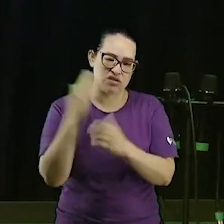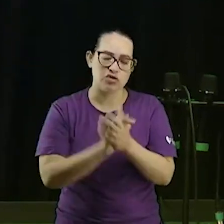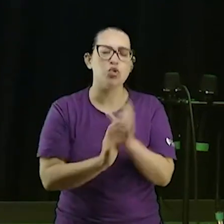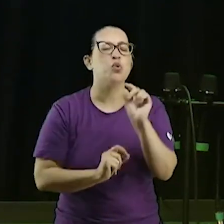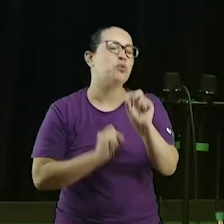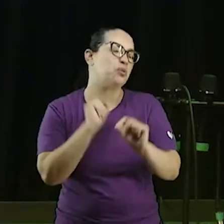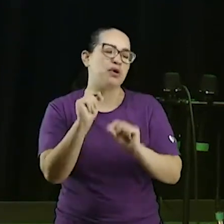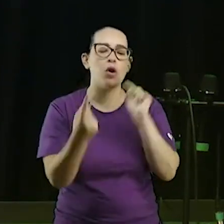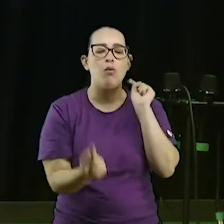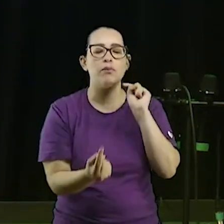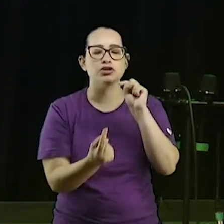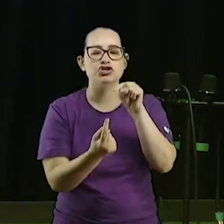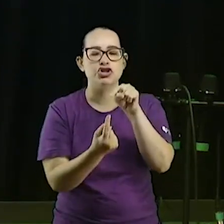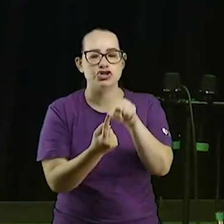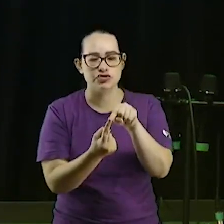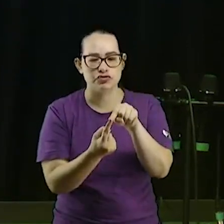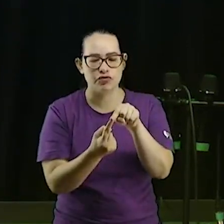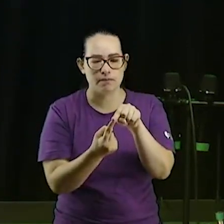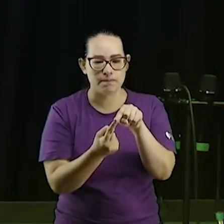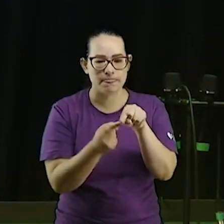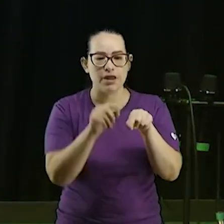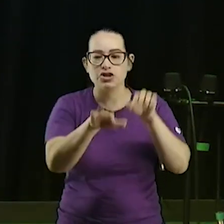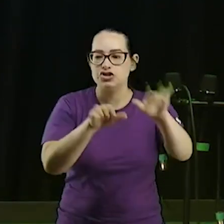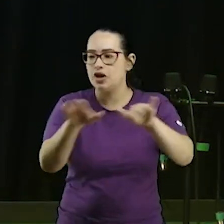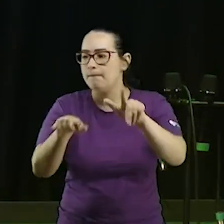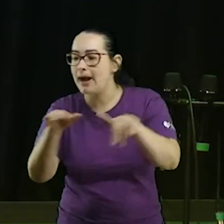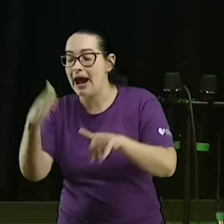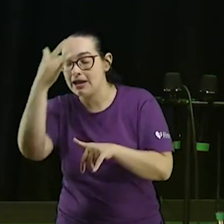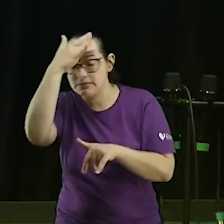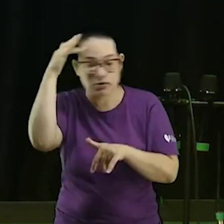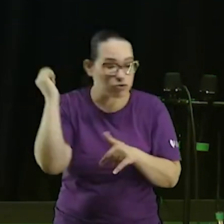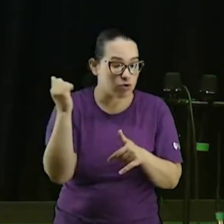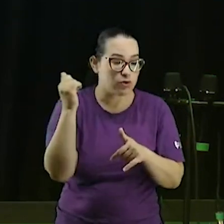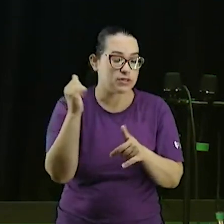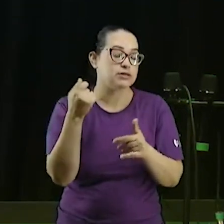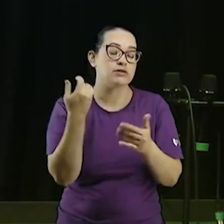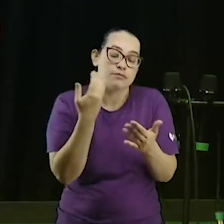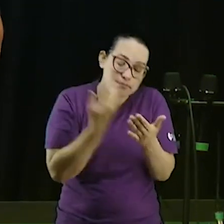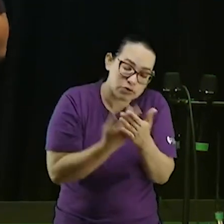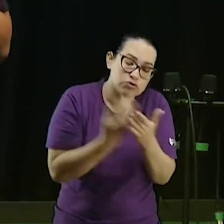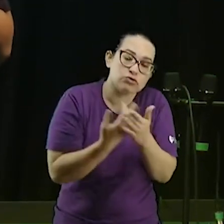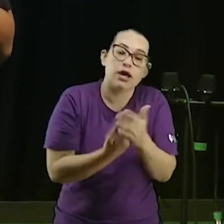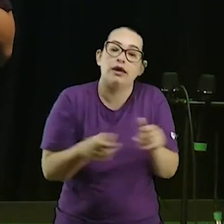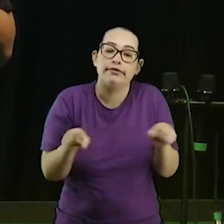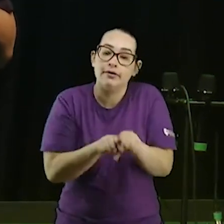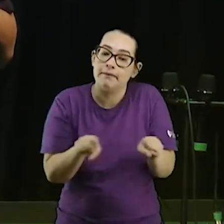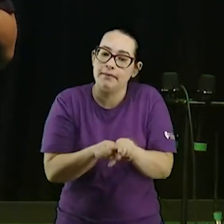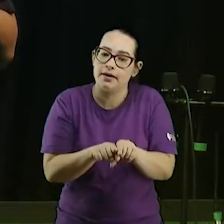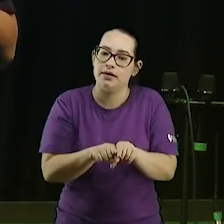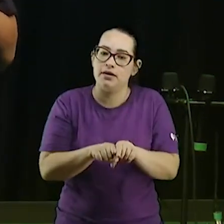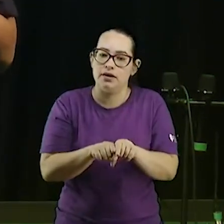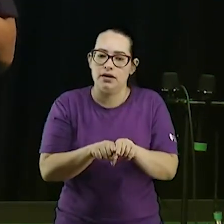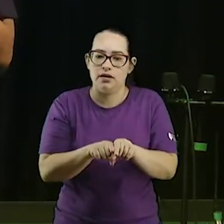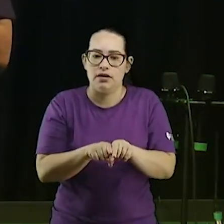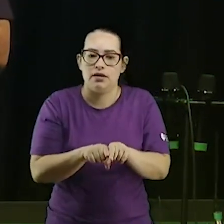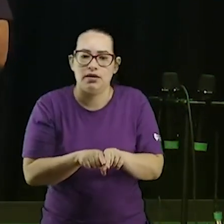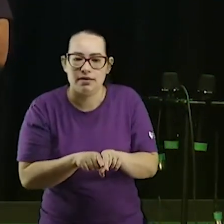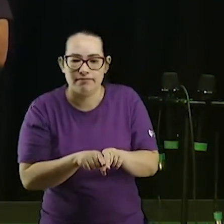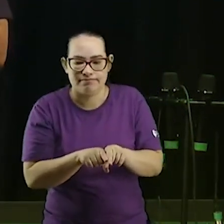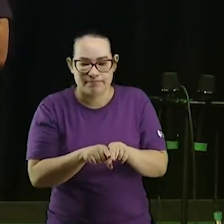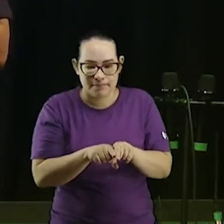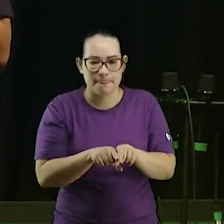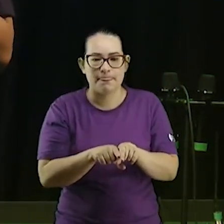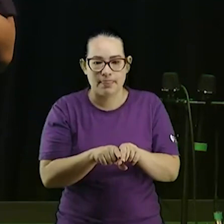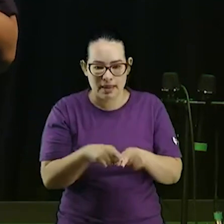trazer os universitários de volta para Jesus gente a igreja está perdendo seus filhos